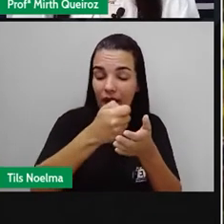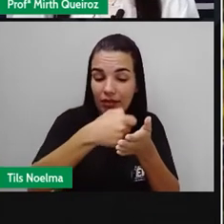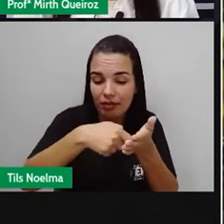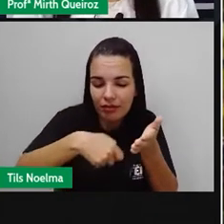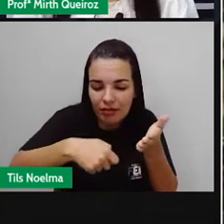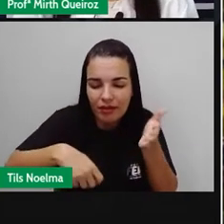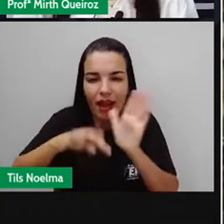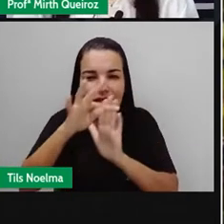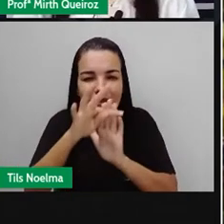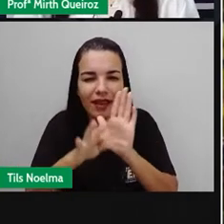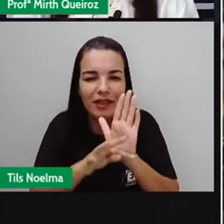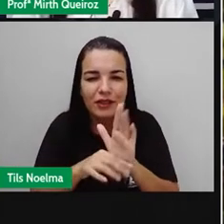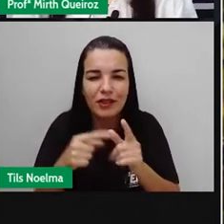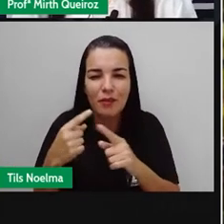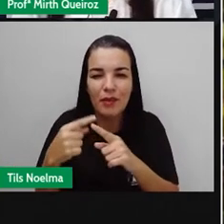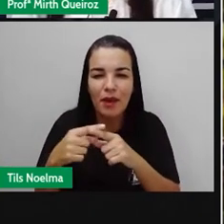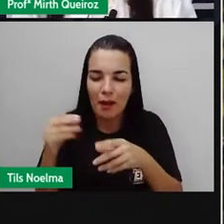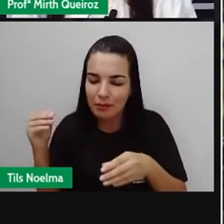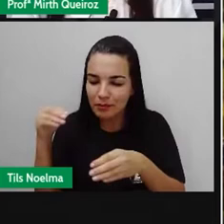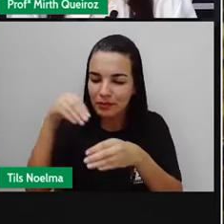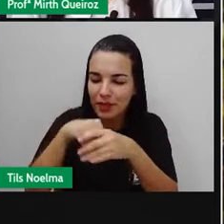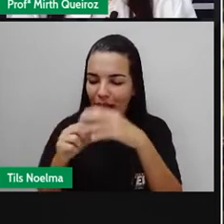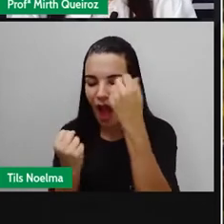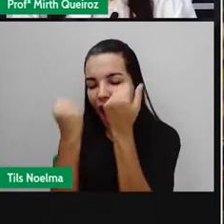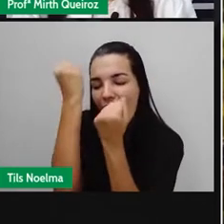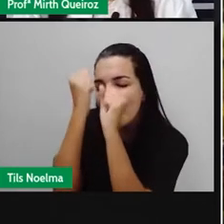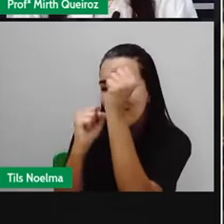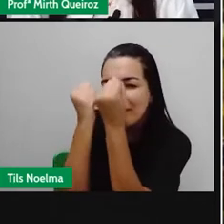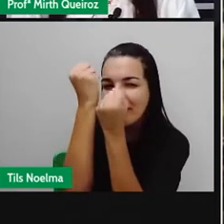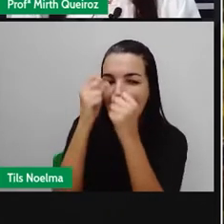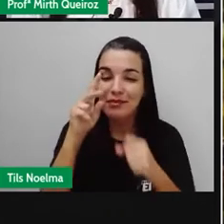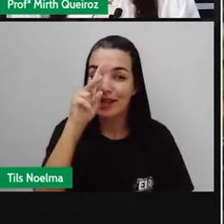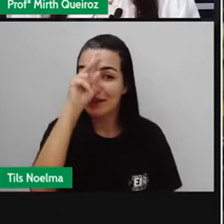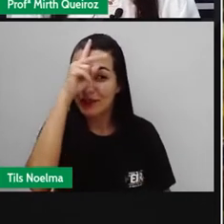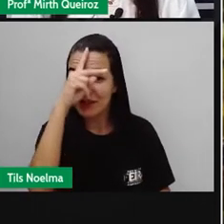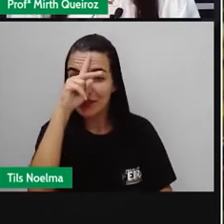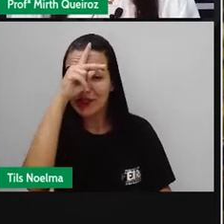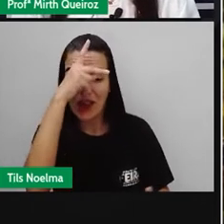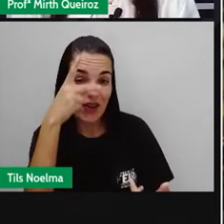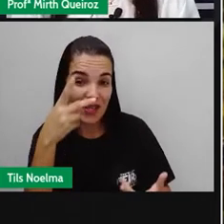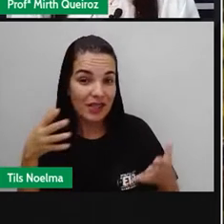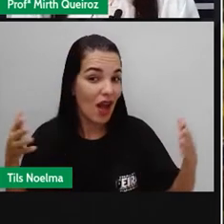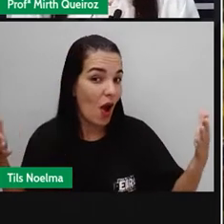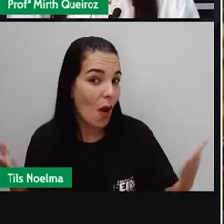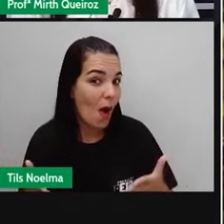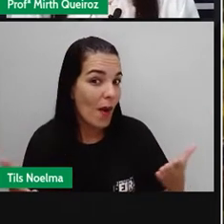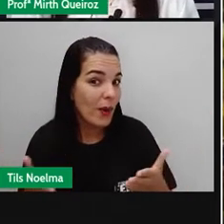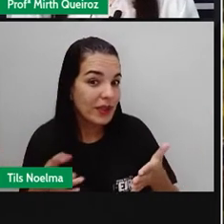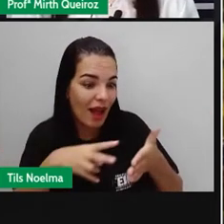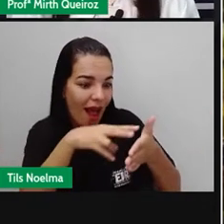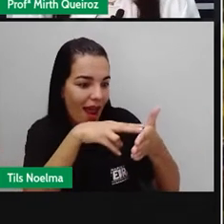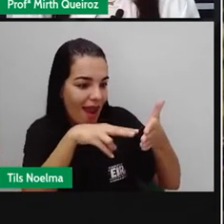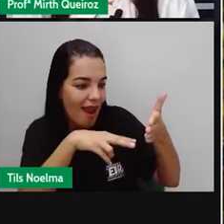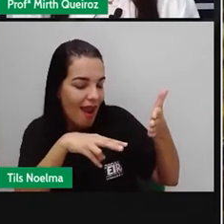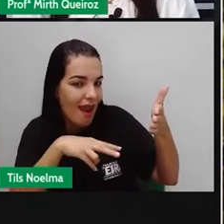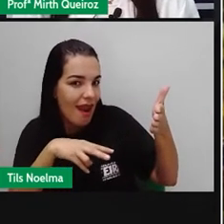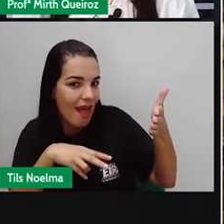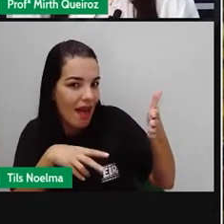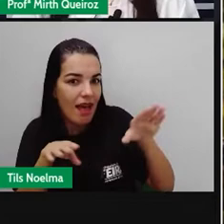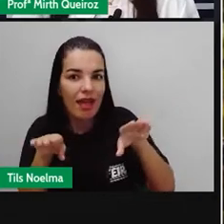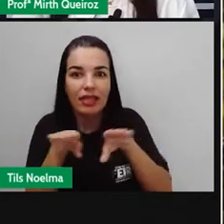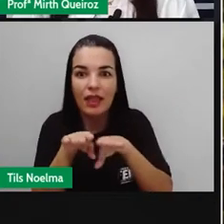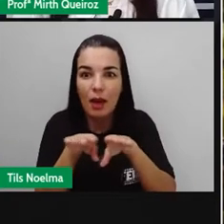de contos, que foram as caixinhas que a gente produziu. Hoje nós vamos ler e analisar